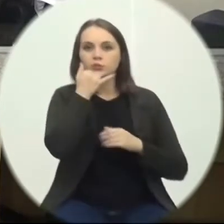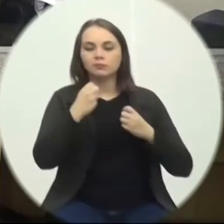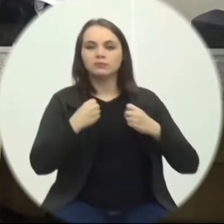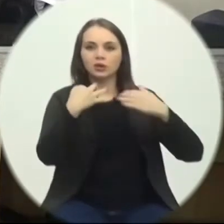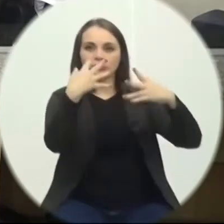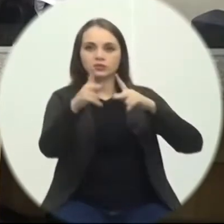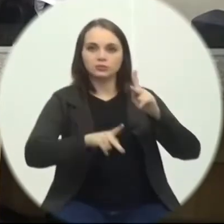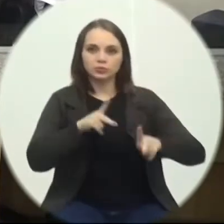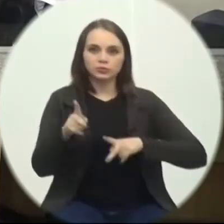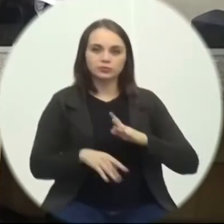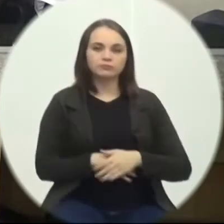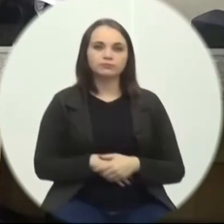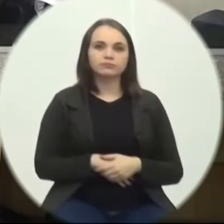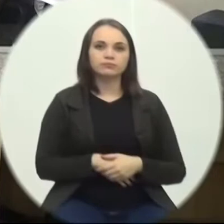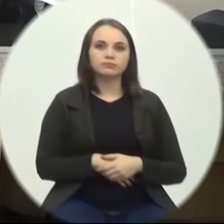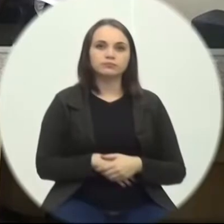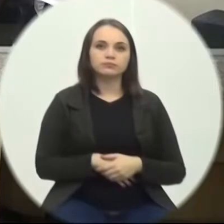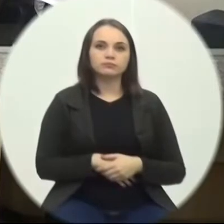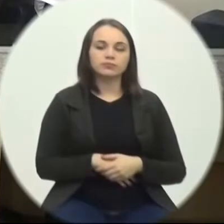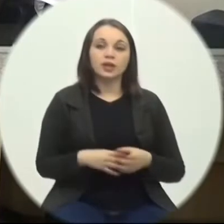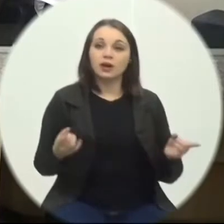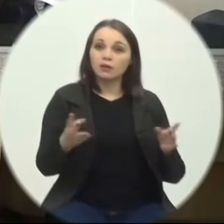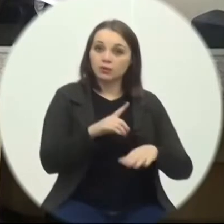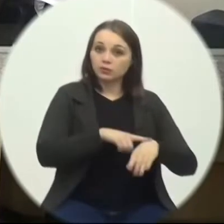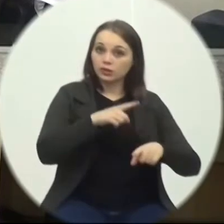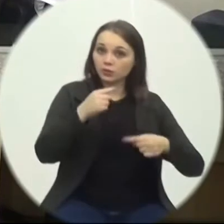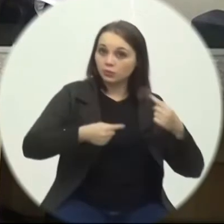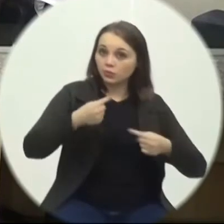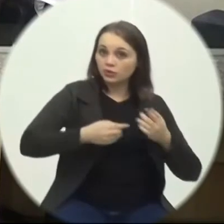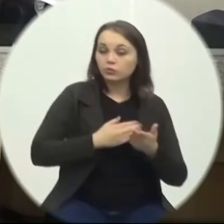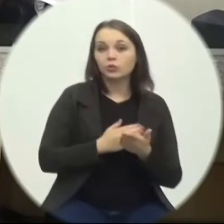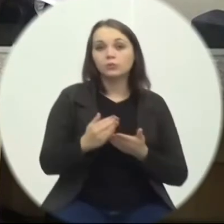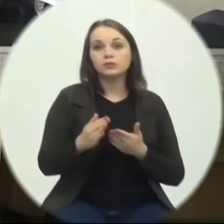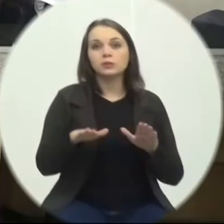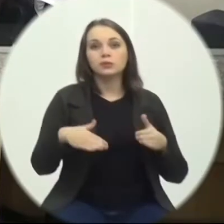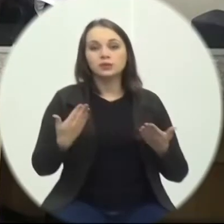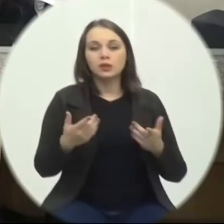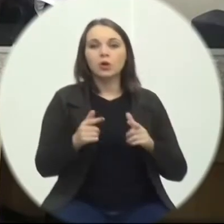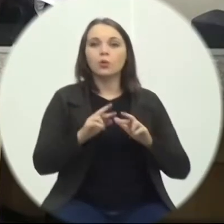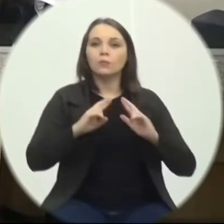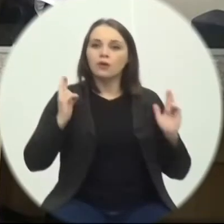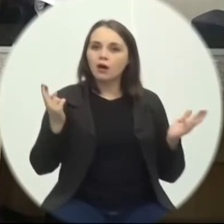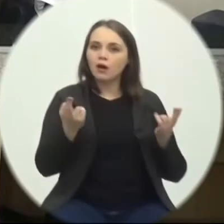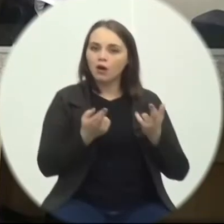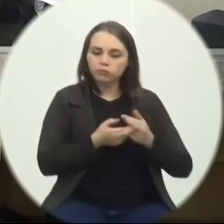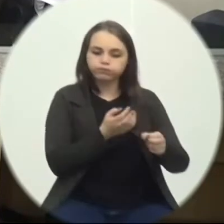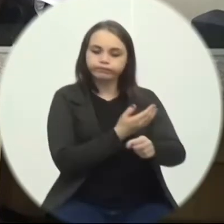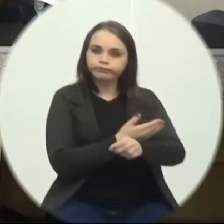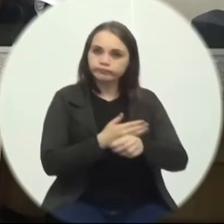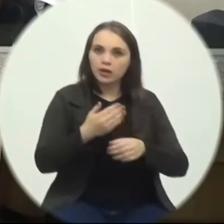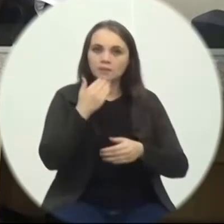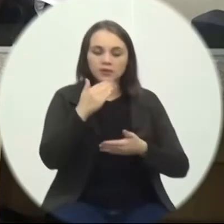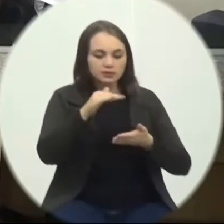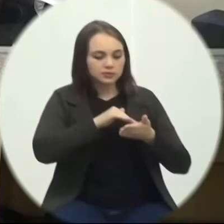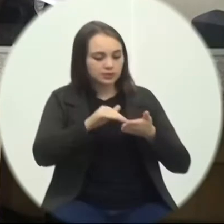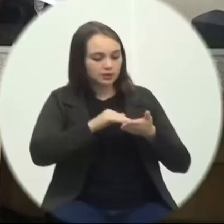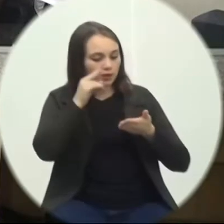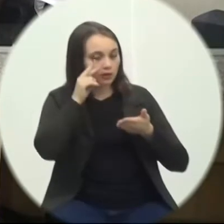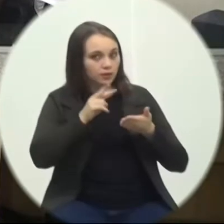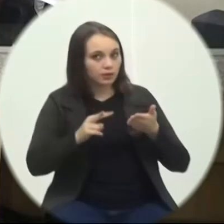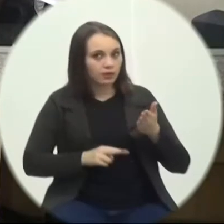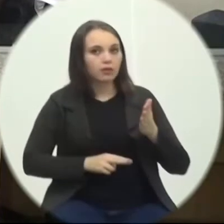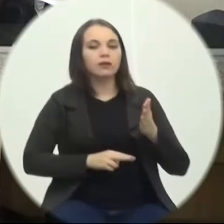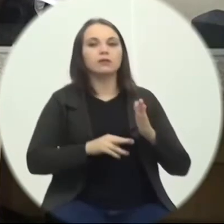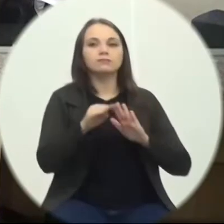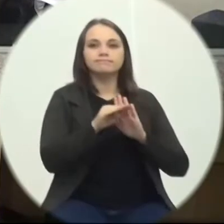Terminado então O horário político Passamos para o grande expediente Solicito ao senhor secretário Que faça a leitura das